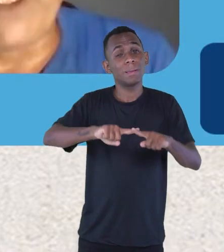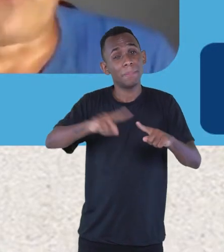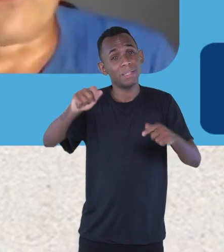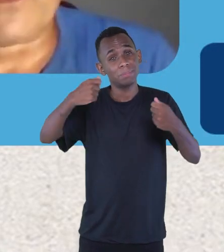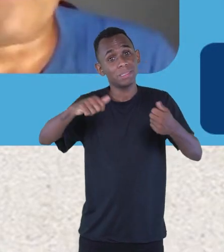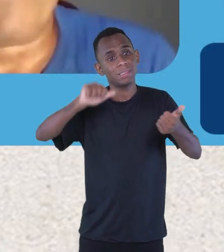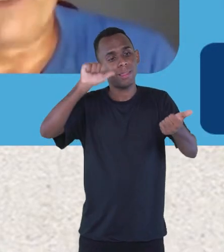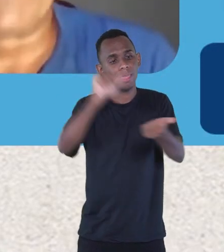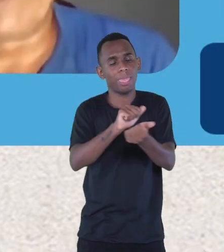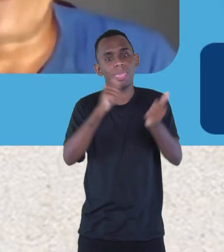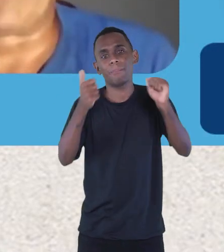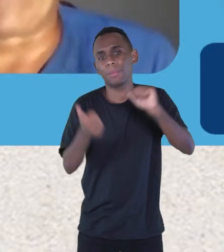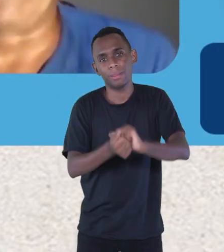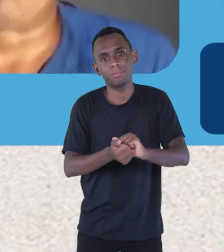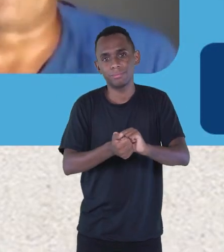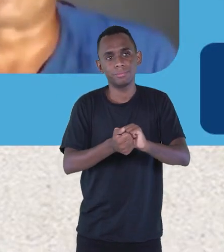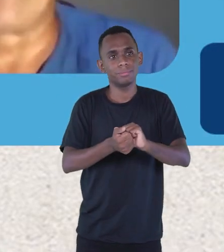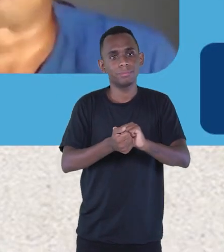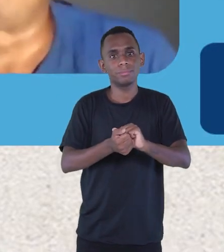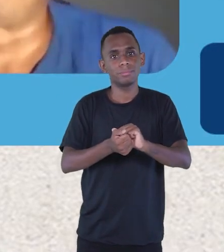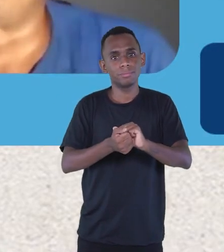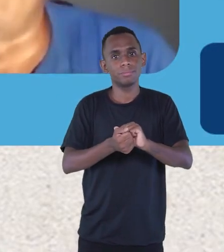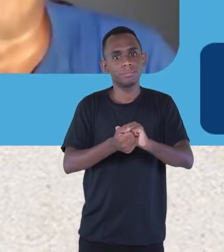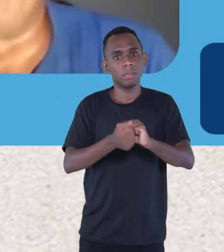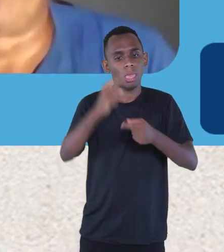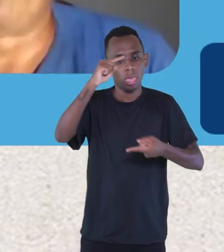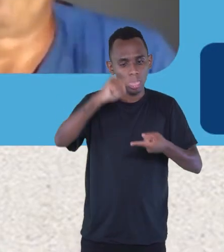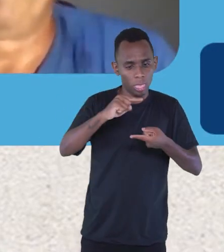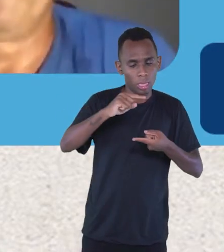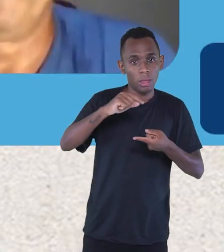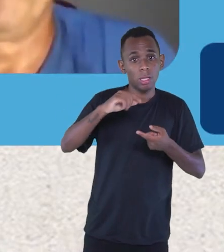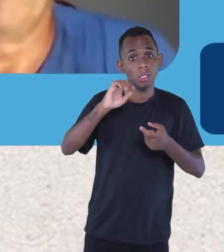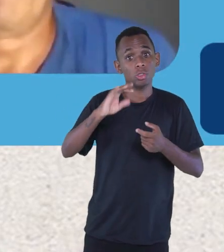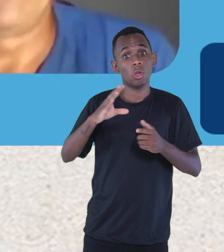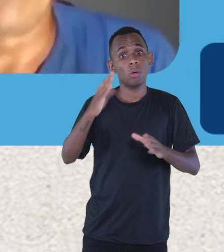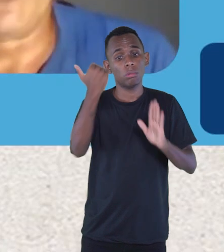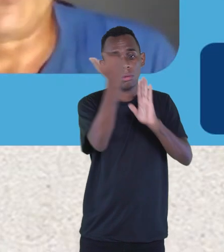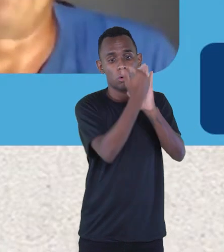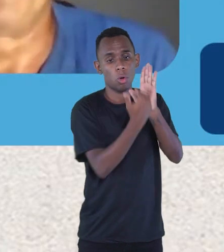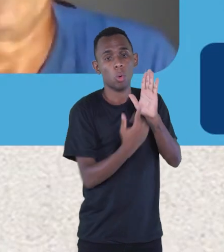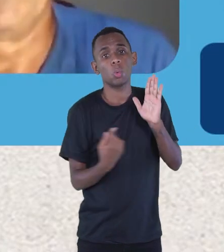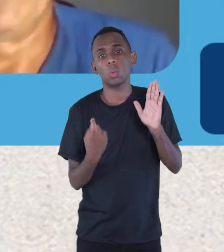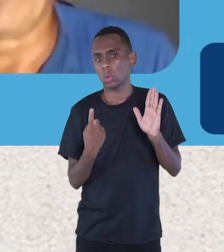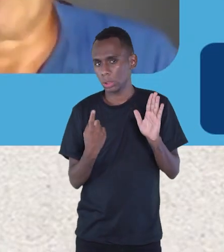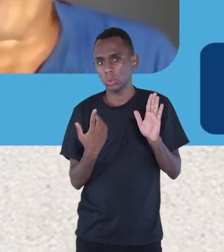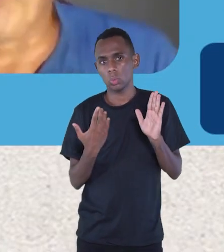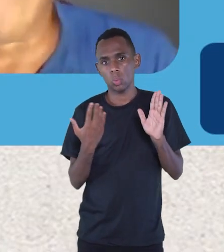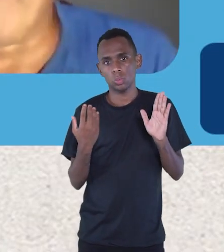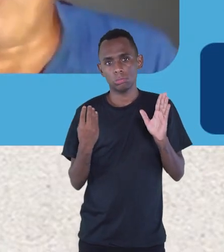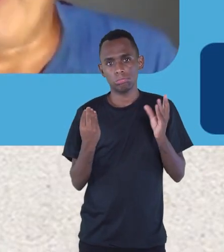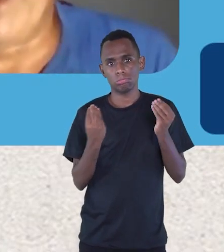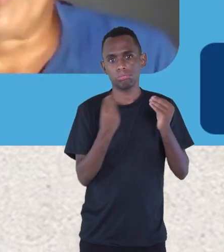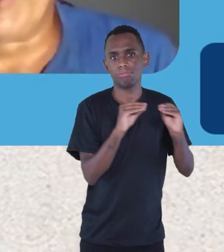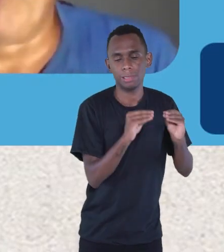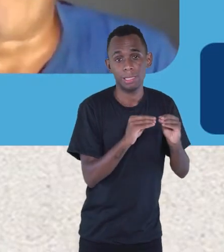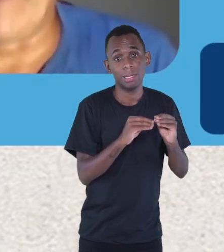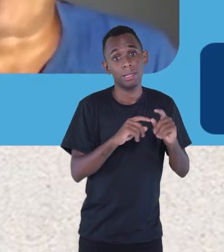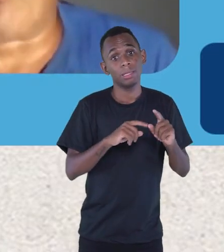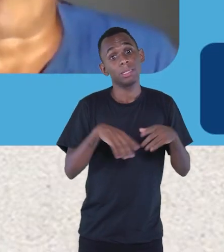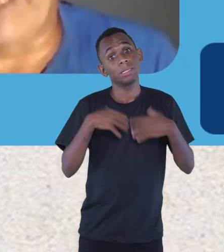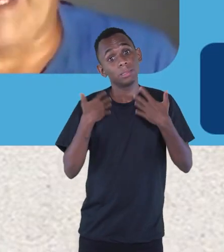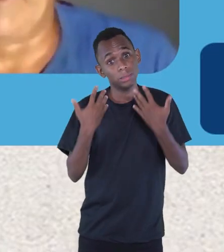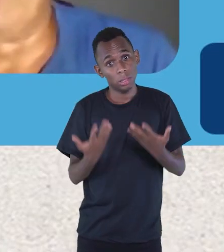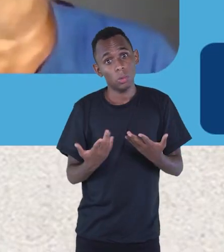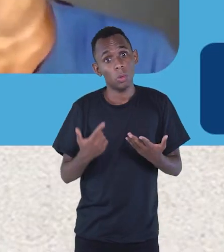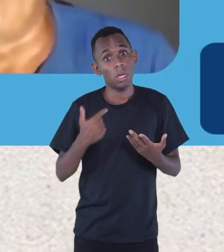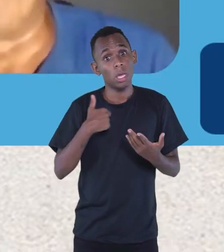dos livretos. Eles teriam que estar enfechados num volume único. Eu falei, entendi. então, provavelmente, eu